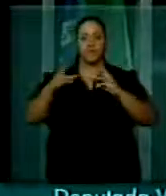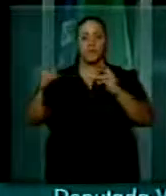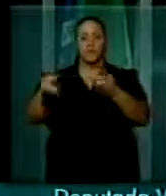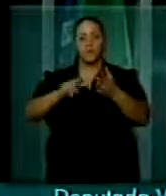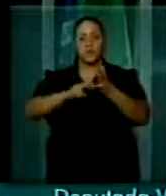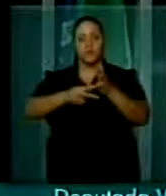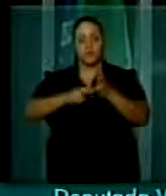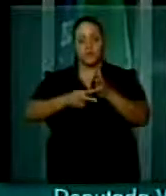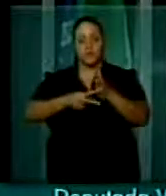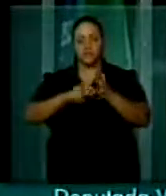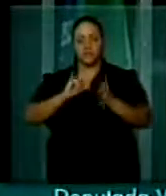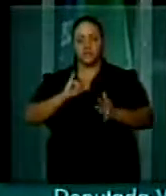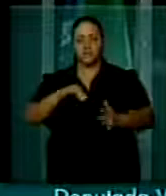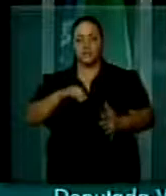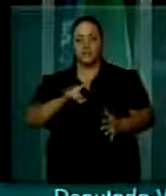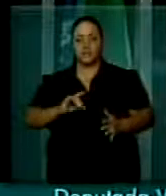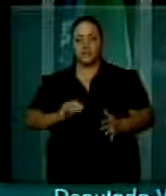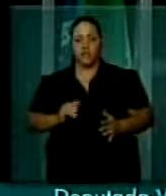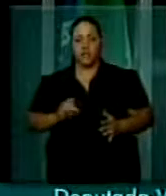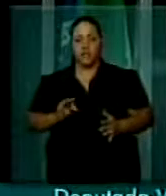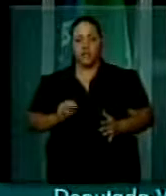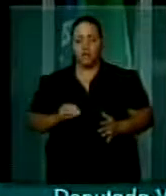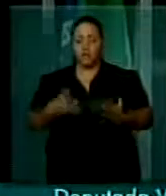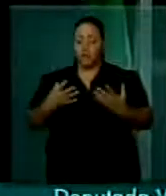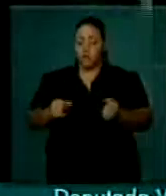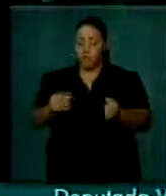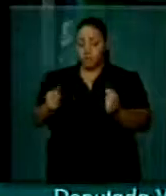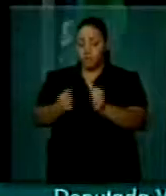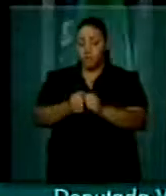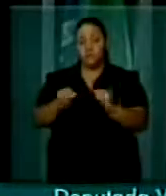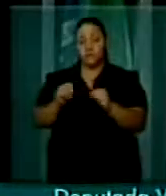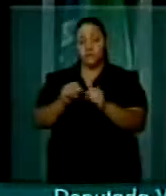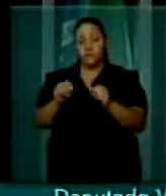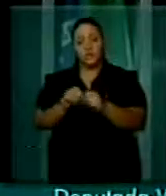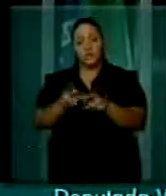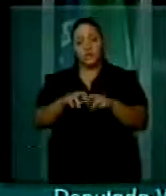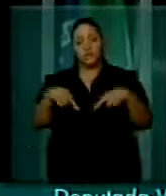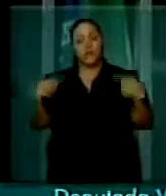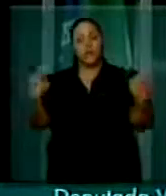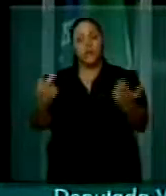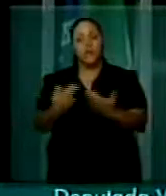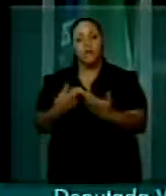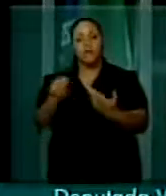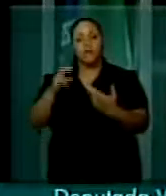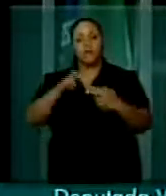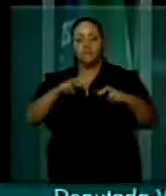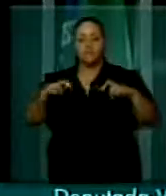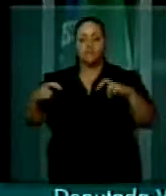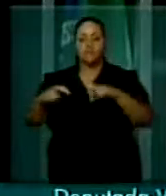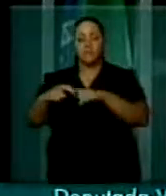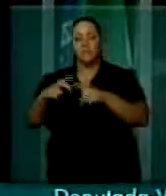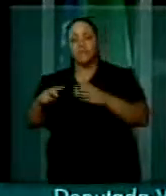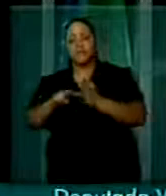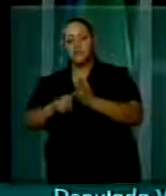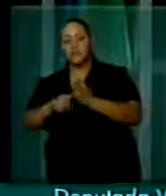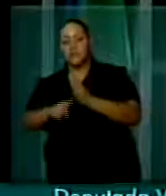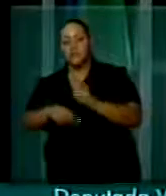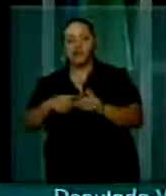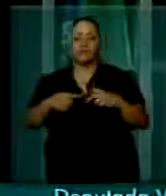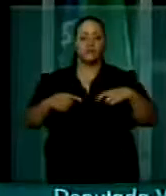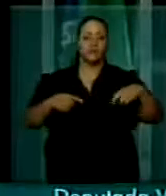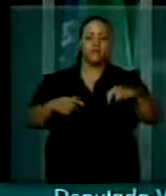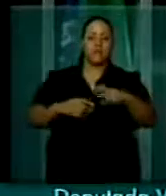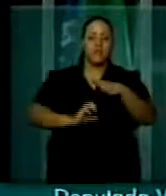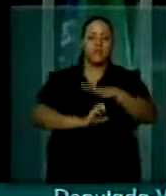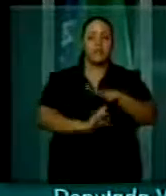abertas à negociação, vamos montar uma mesa com os empresários, vamos discutir, vamos enfrentar a carga